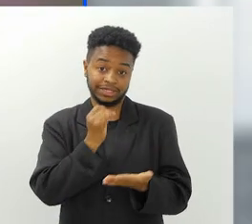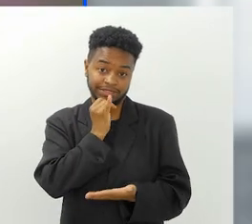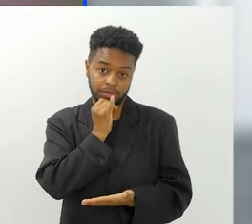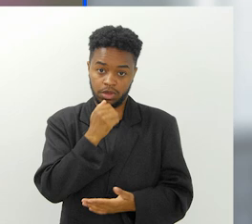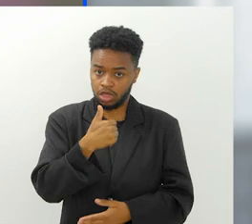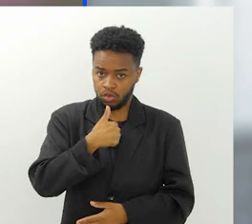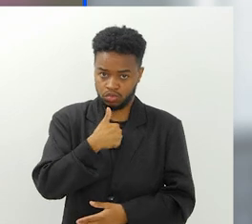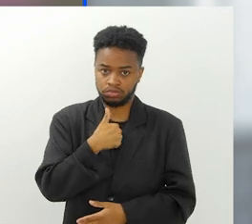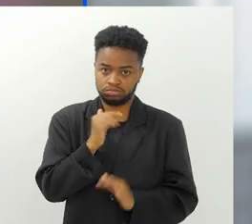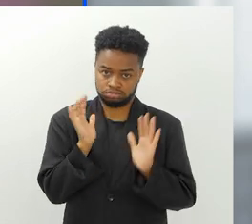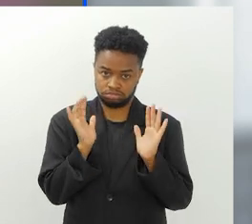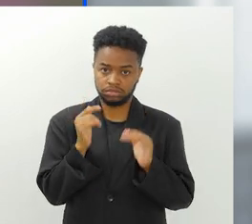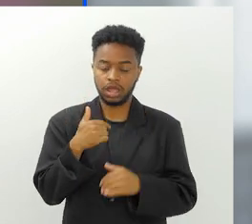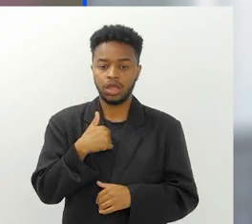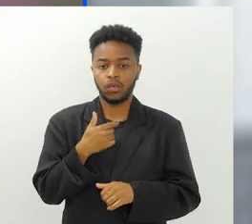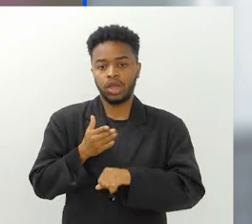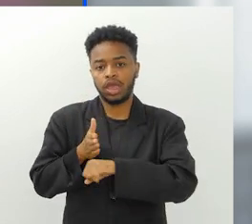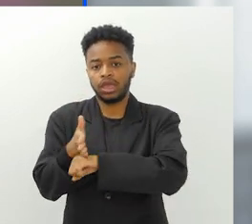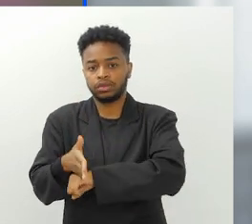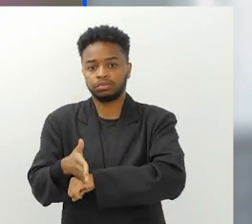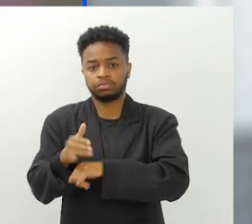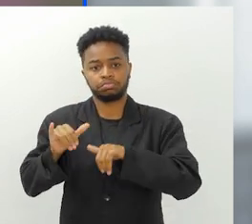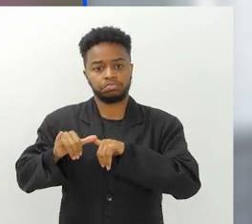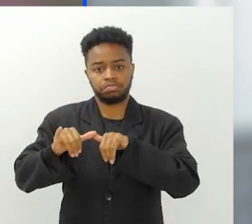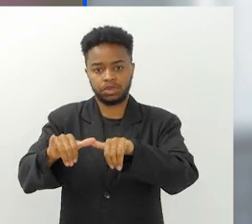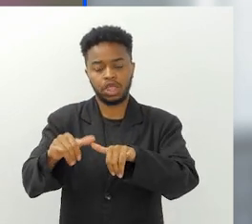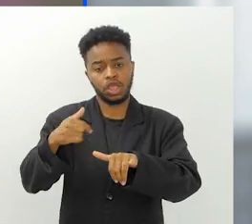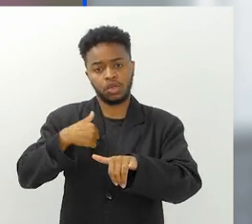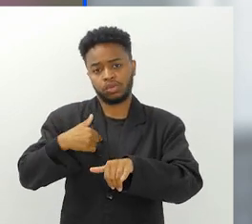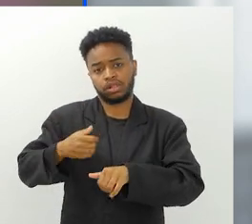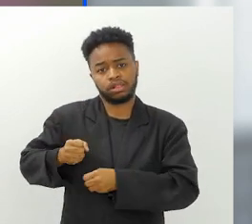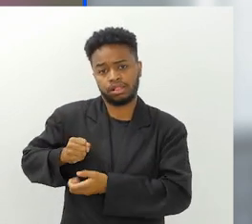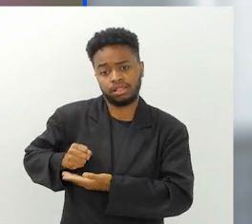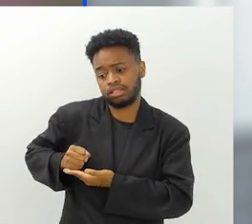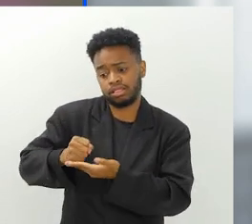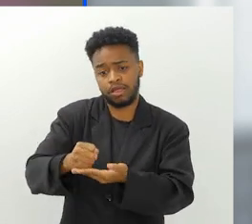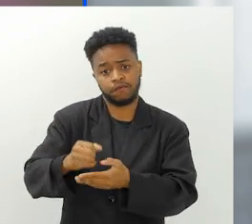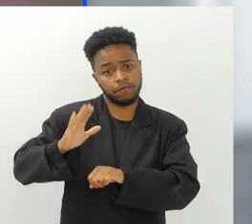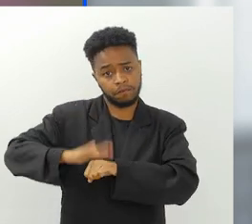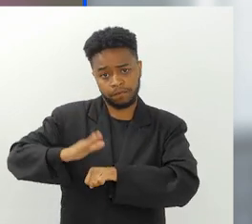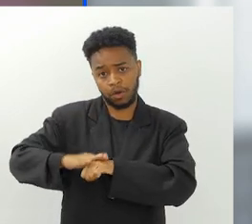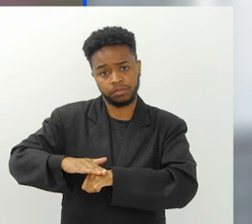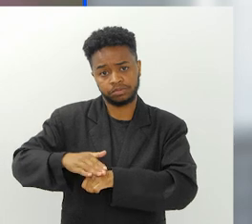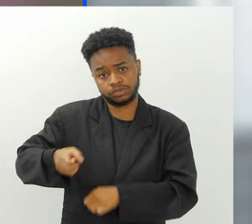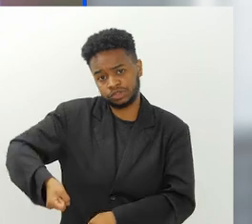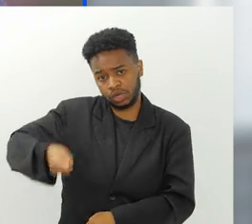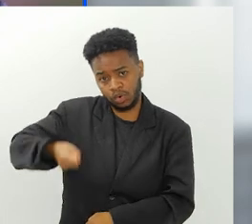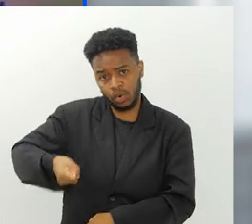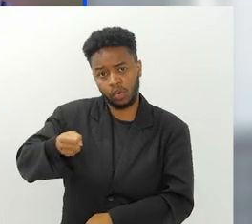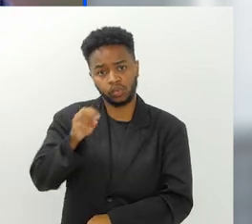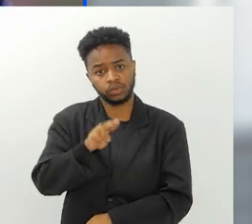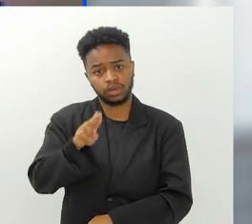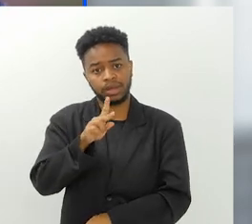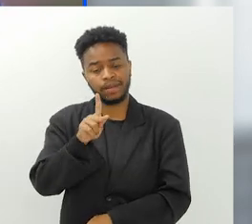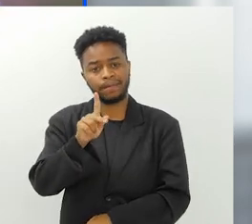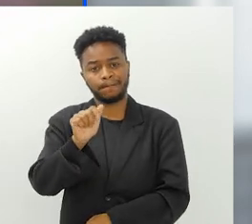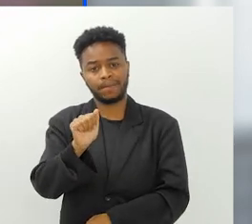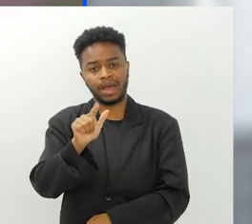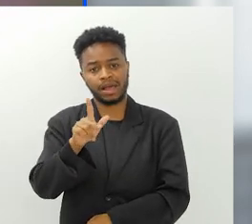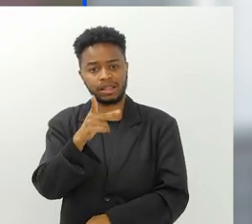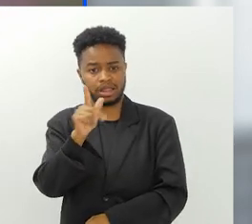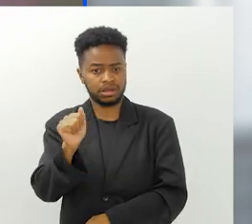Então, eu, por exemplo, vou para o supermercado com a minha sacola de vime, de palha,